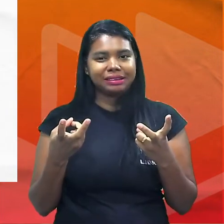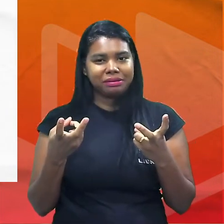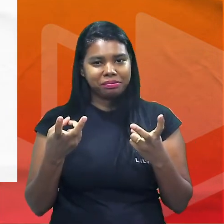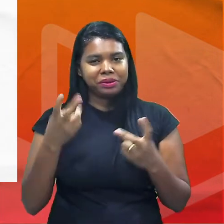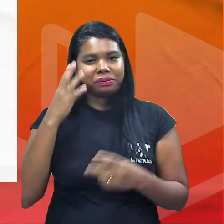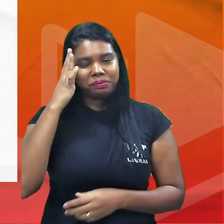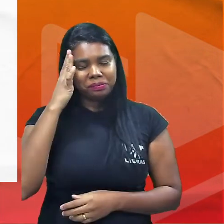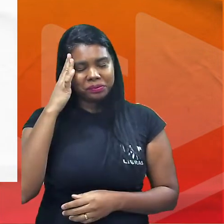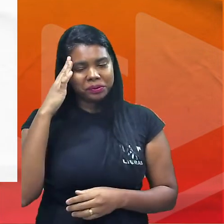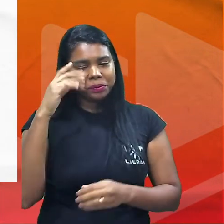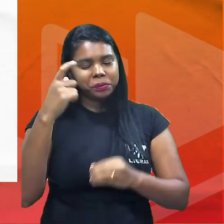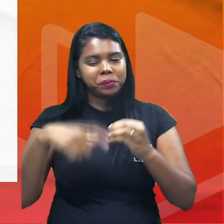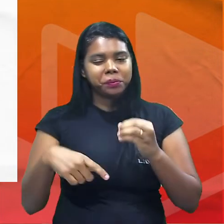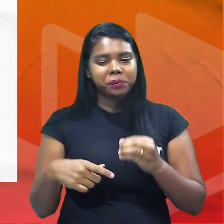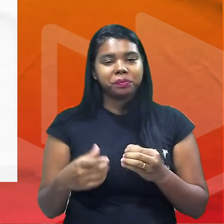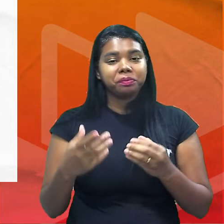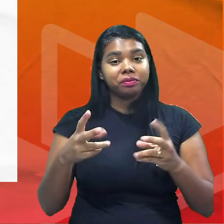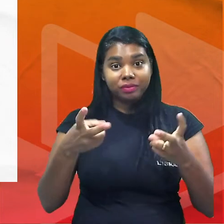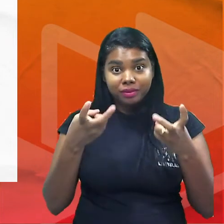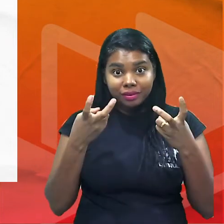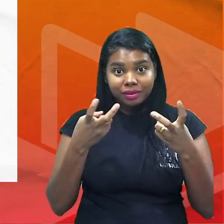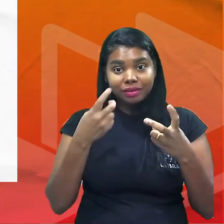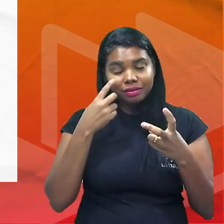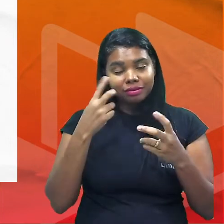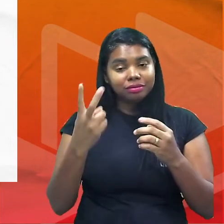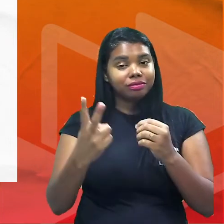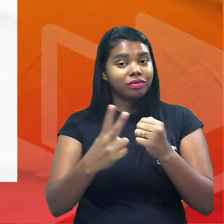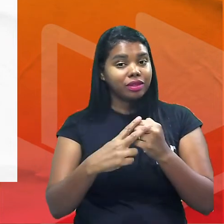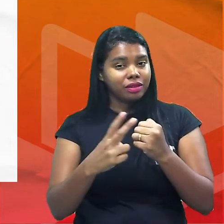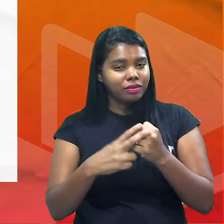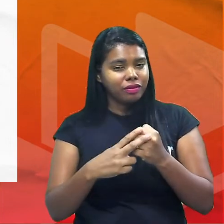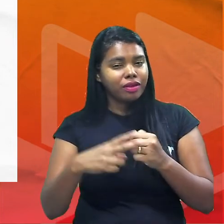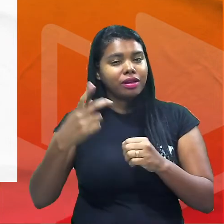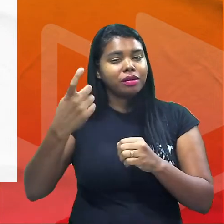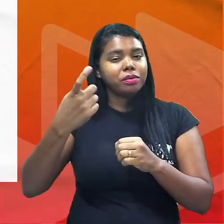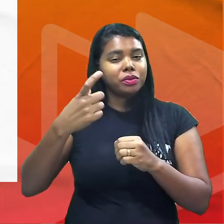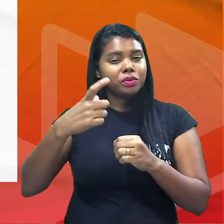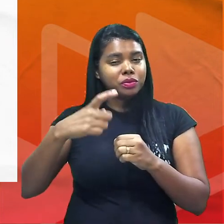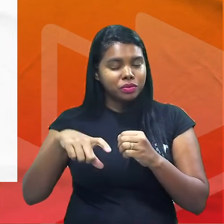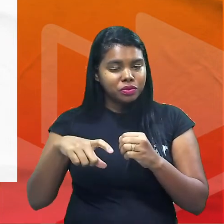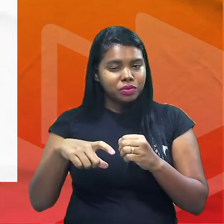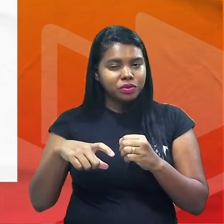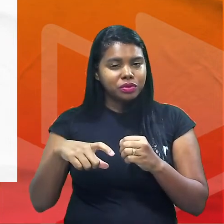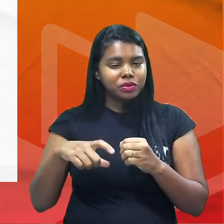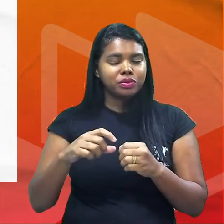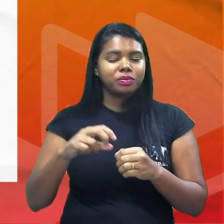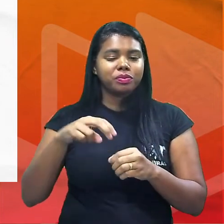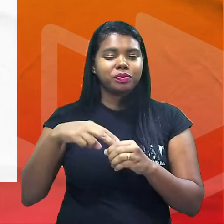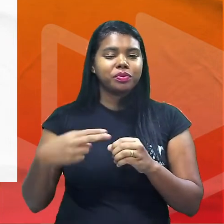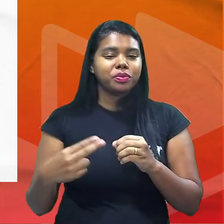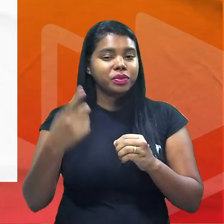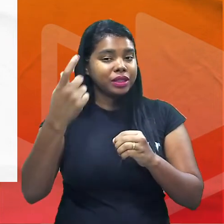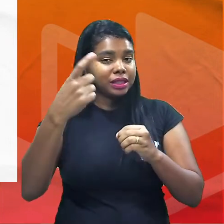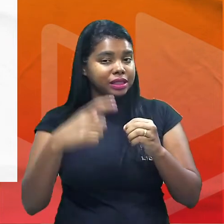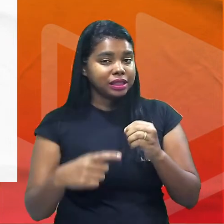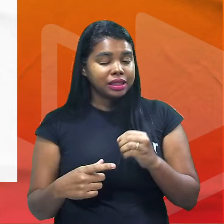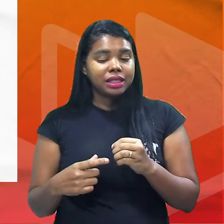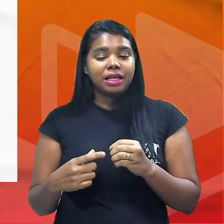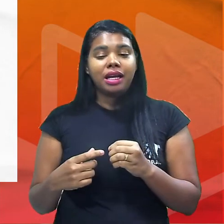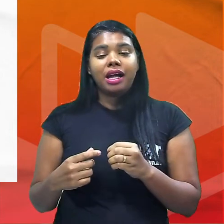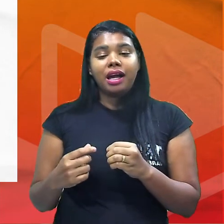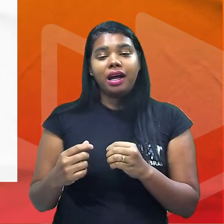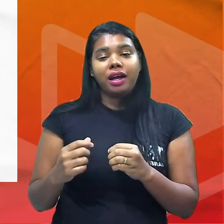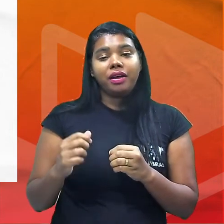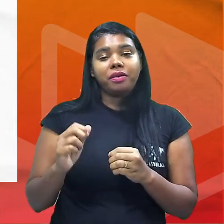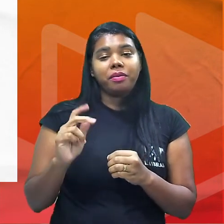núcleo do sujeito então fica atento verbo sujeito núcleo do sujeito se os verbos forem pessoais como o verbo